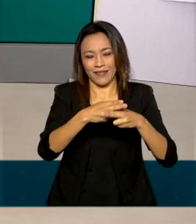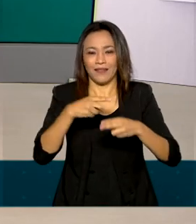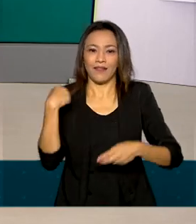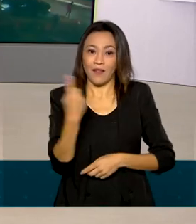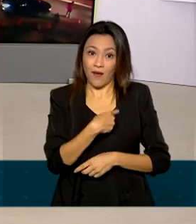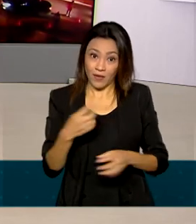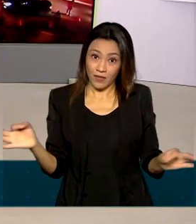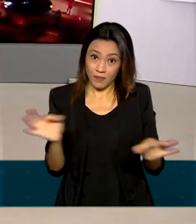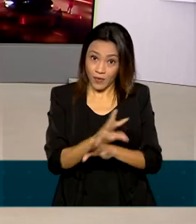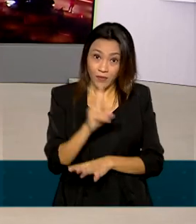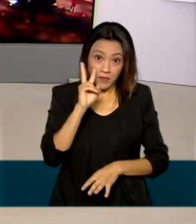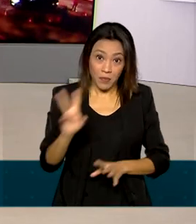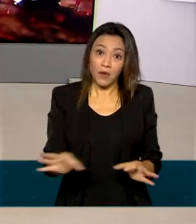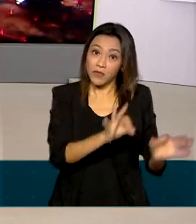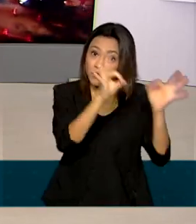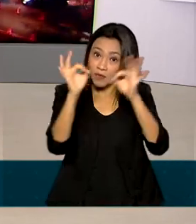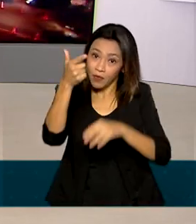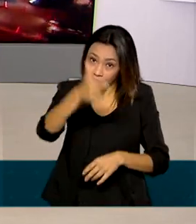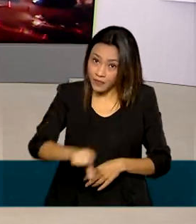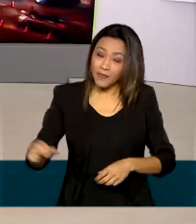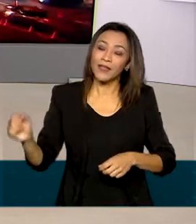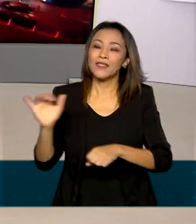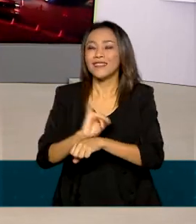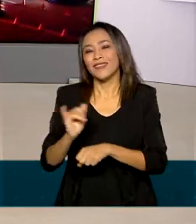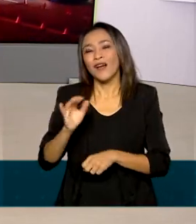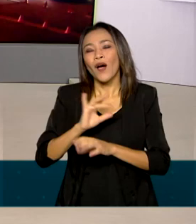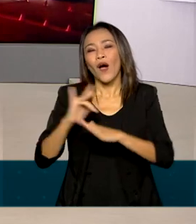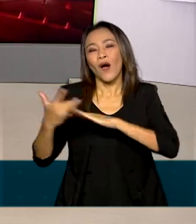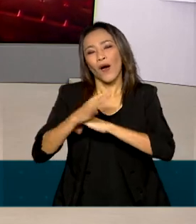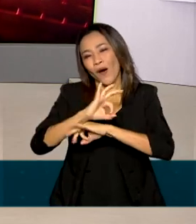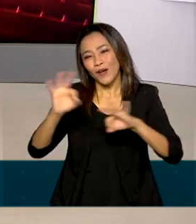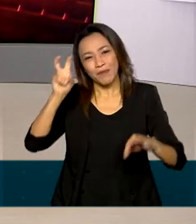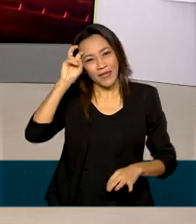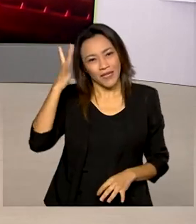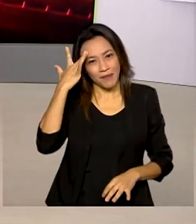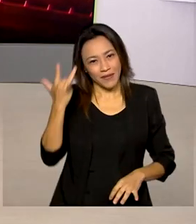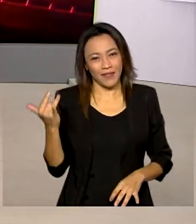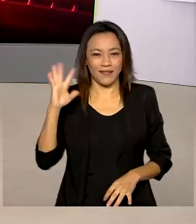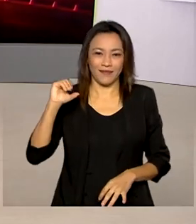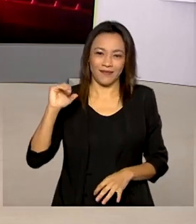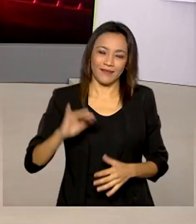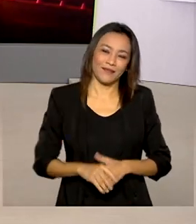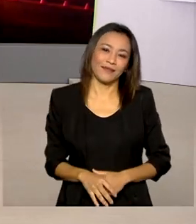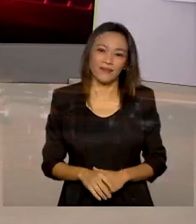Você pode rever as nossas reportagens nas redes sociais. Ótima quinta para você. Até amanhã. Tchau, tchau.